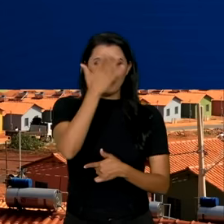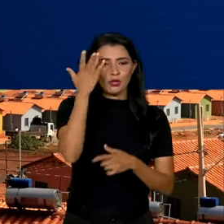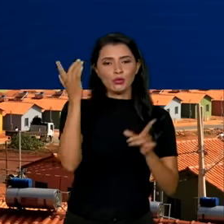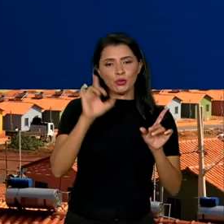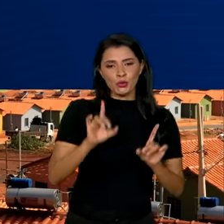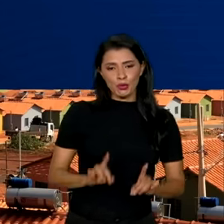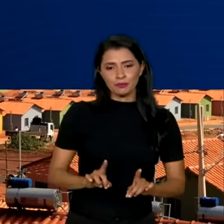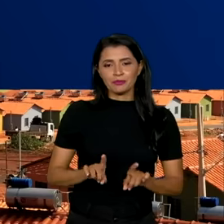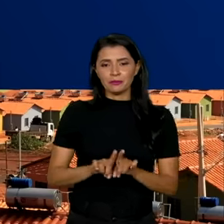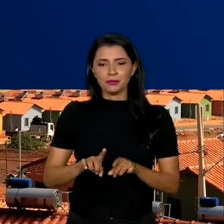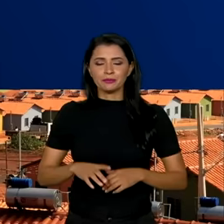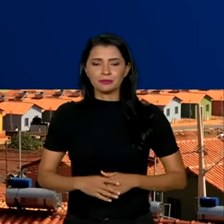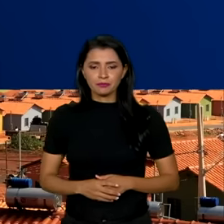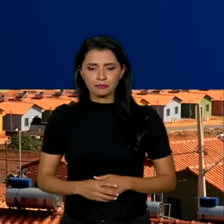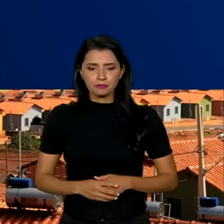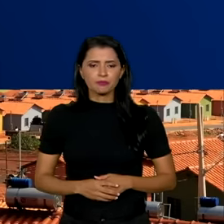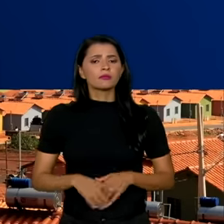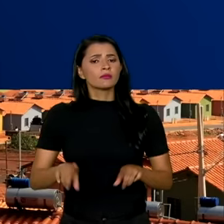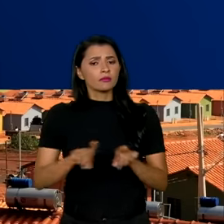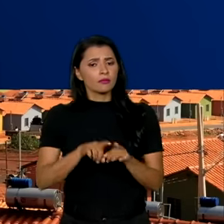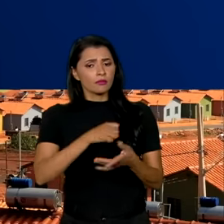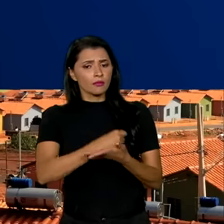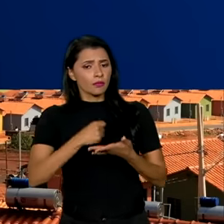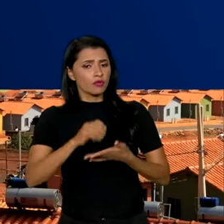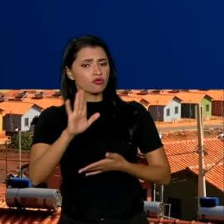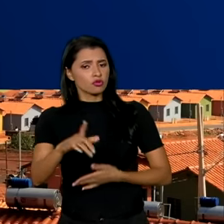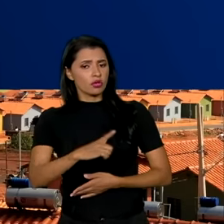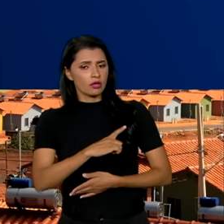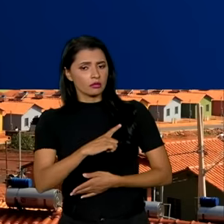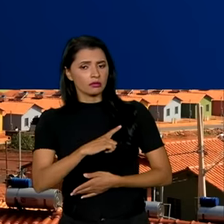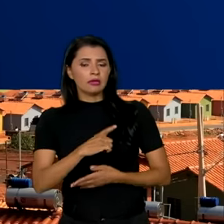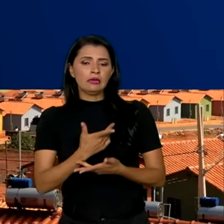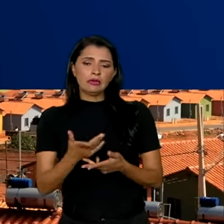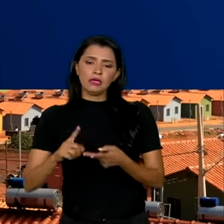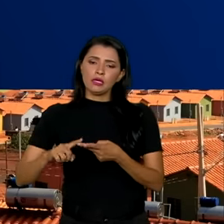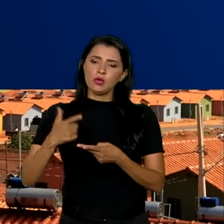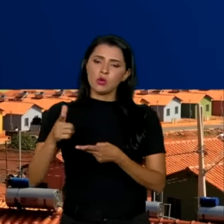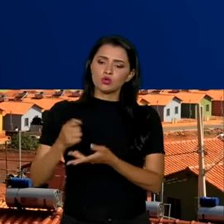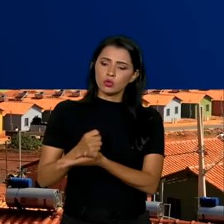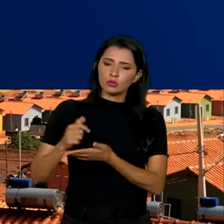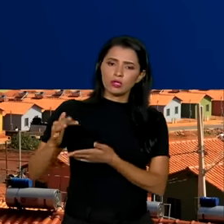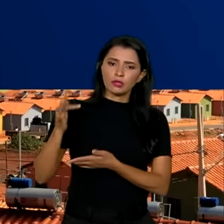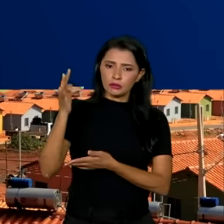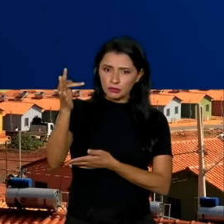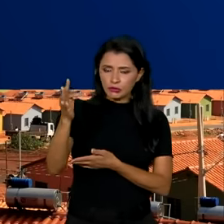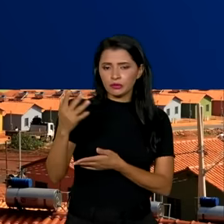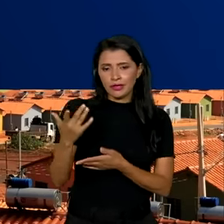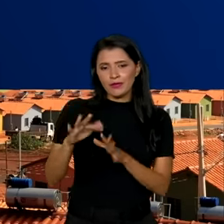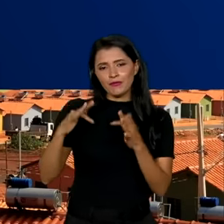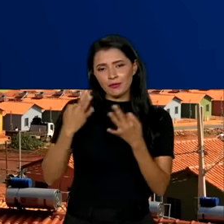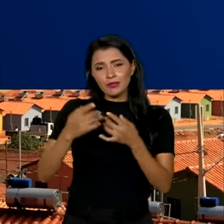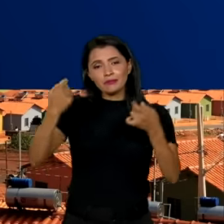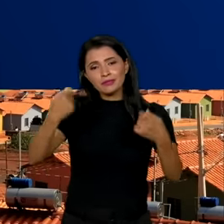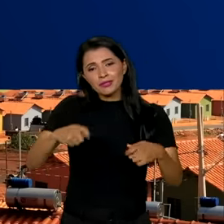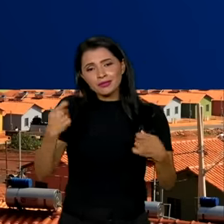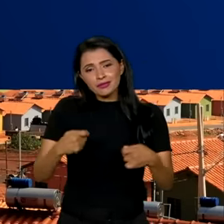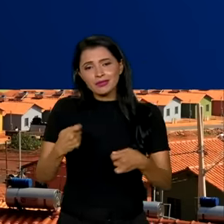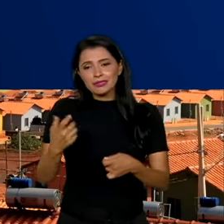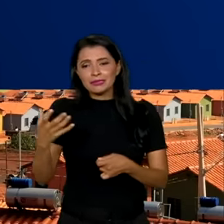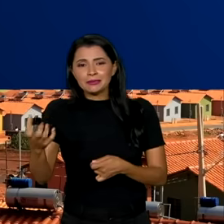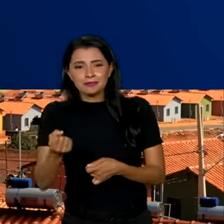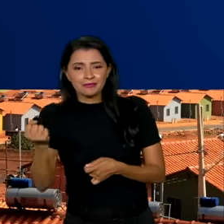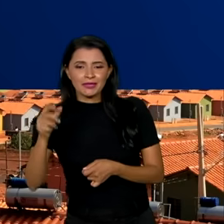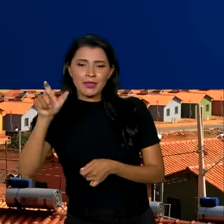deficiência. A medida vale para os contratos existentes e para contratos futuros, ou seja, famílias que dependem do auxílio